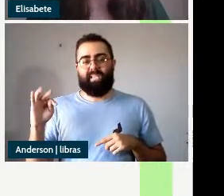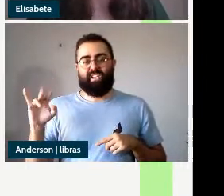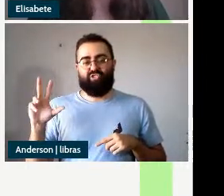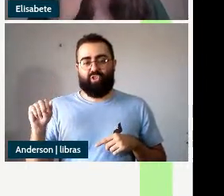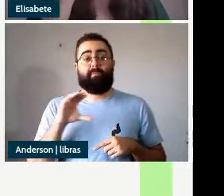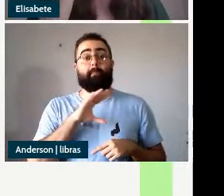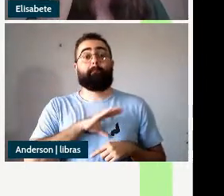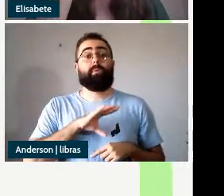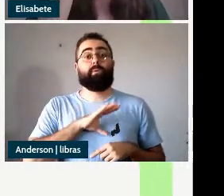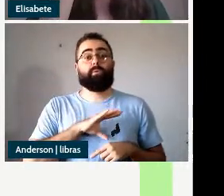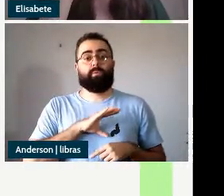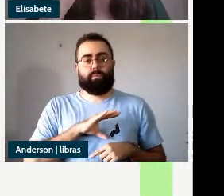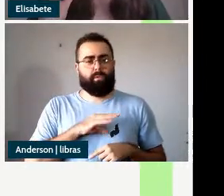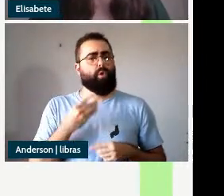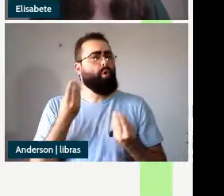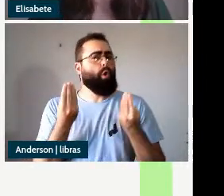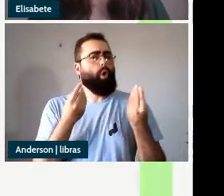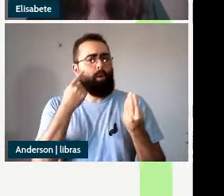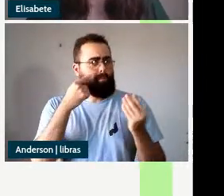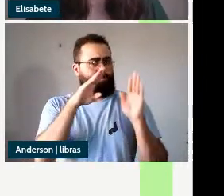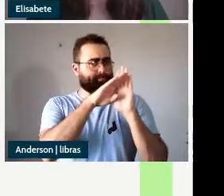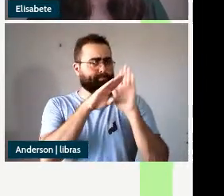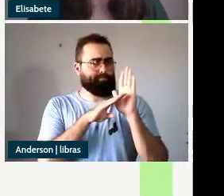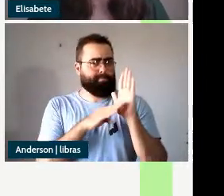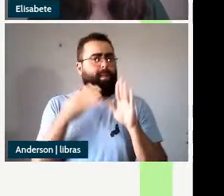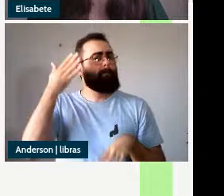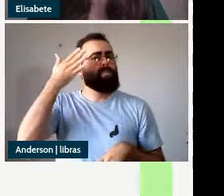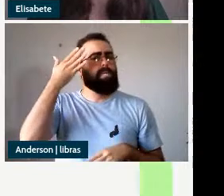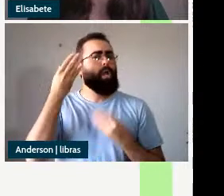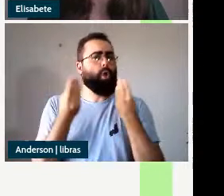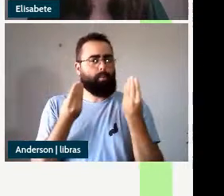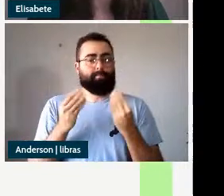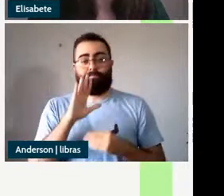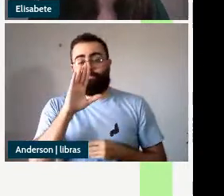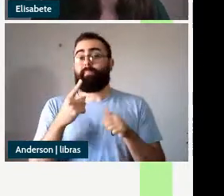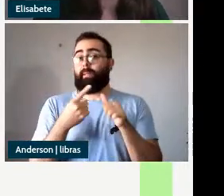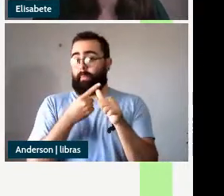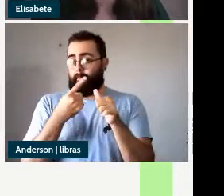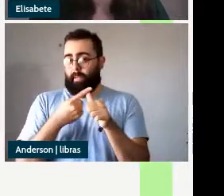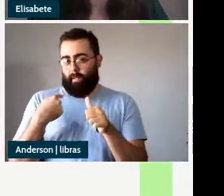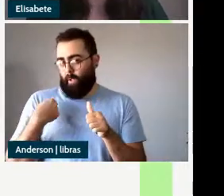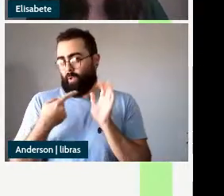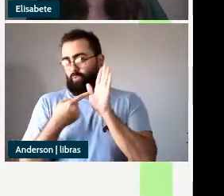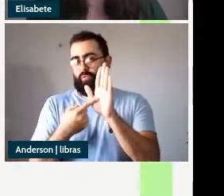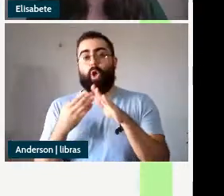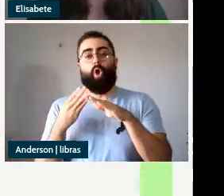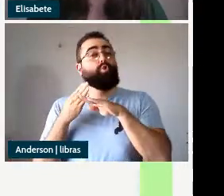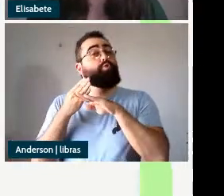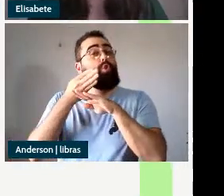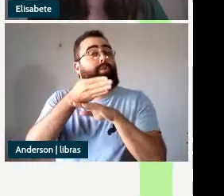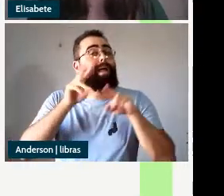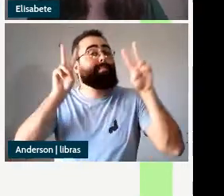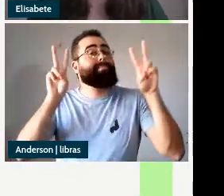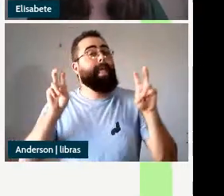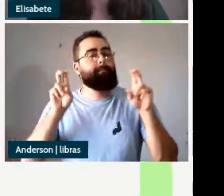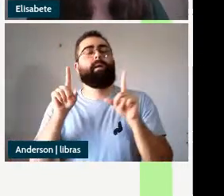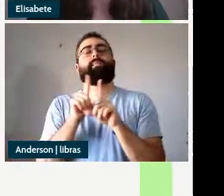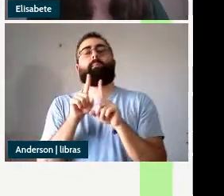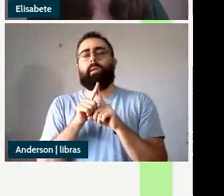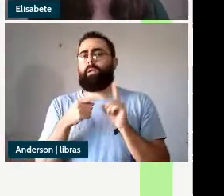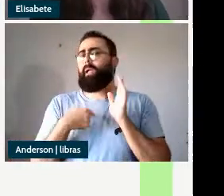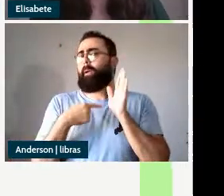dessa apresentação é o seguinte primeiro eu vou fazer uma introdução do tema e apresentar as principais questões que